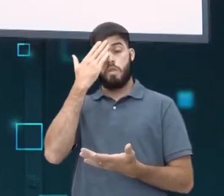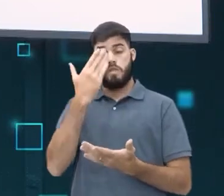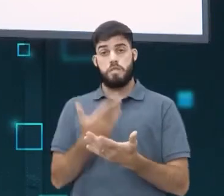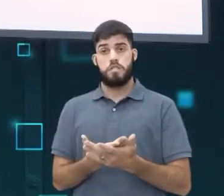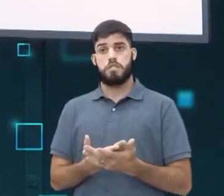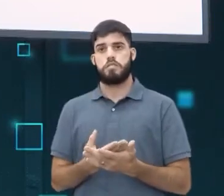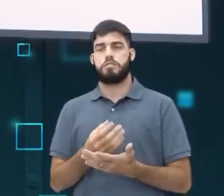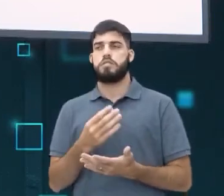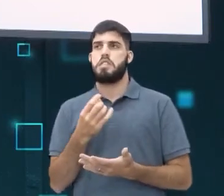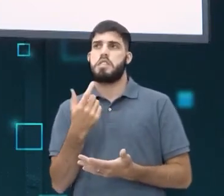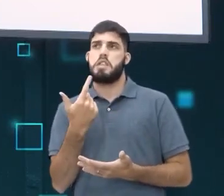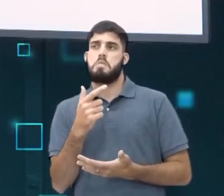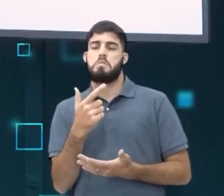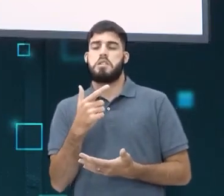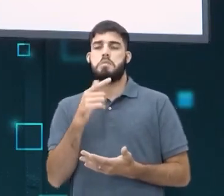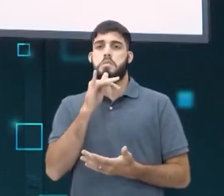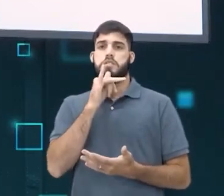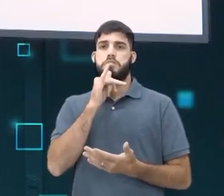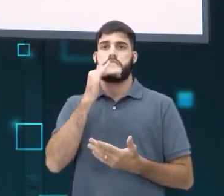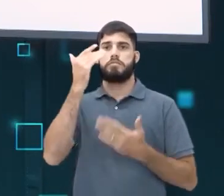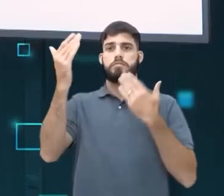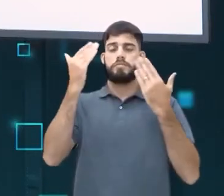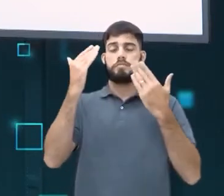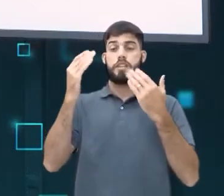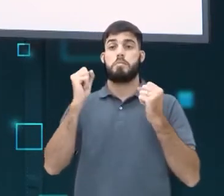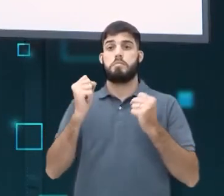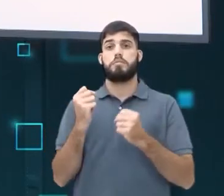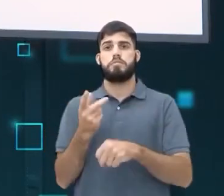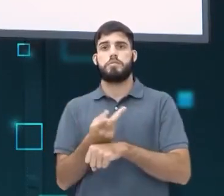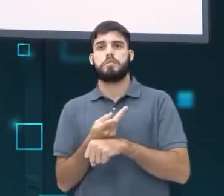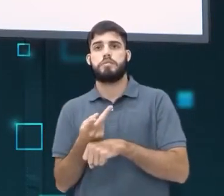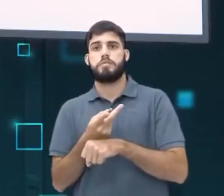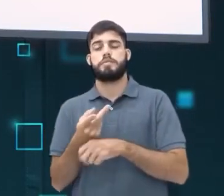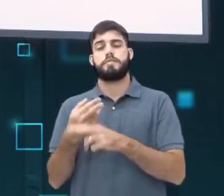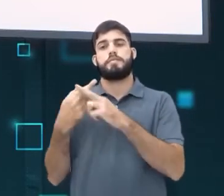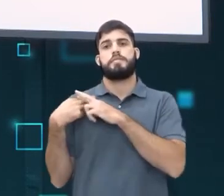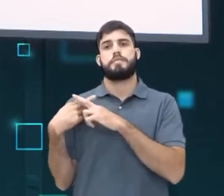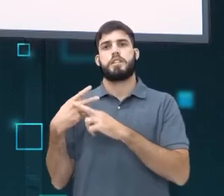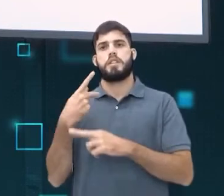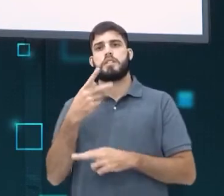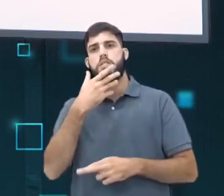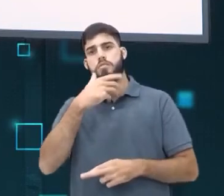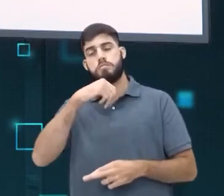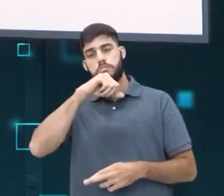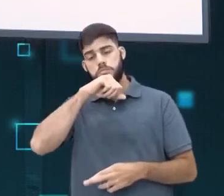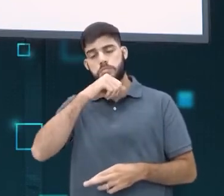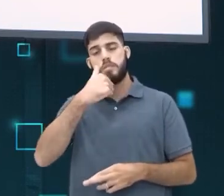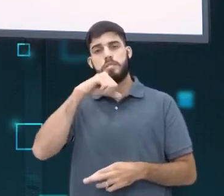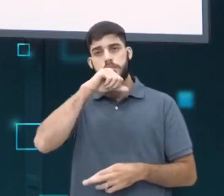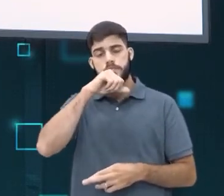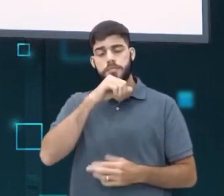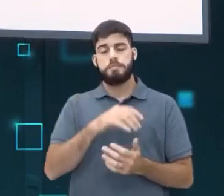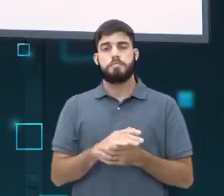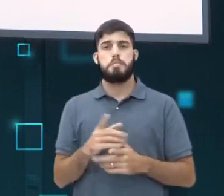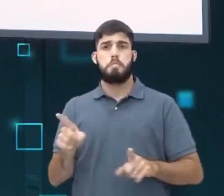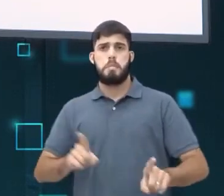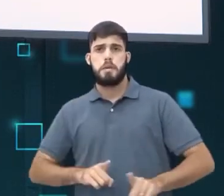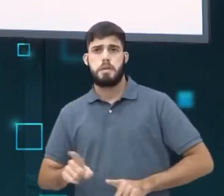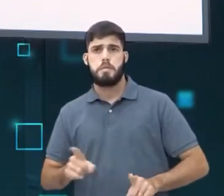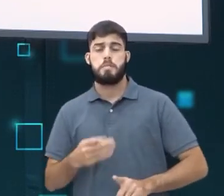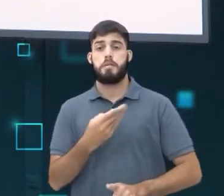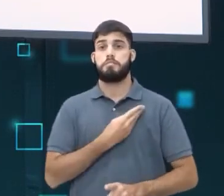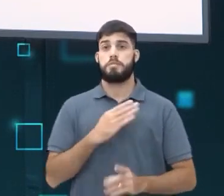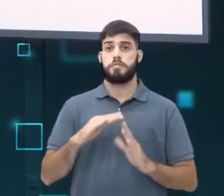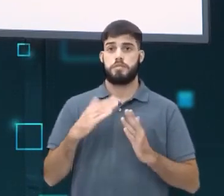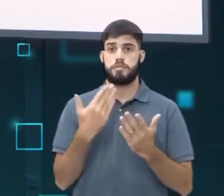acesso a psicólogos, terapeutas, você pode procurar um responsável, seus pais, seus tios, seus primos, seus amigos